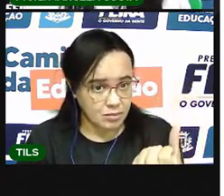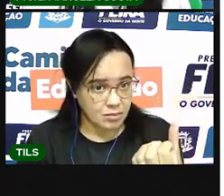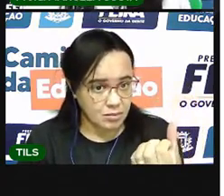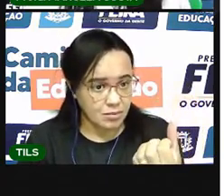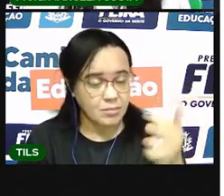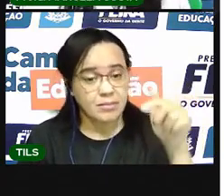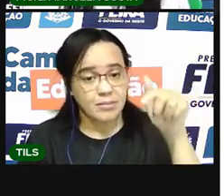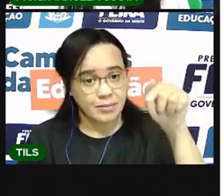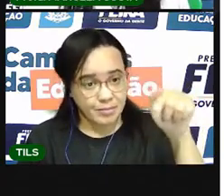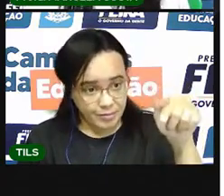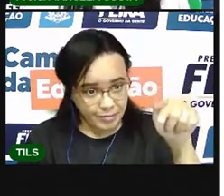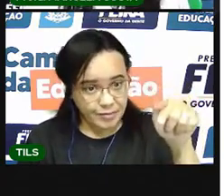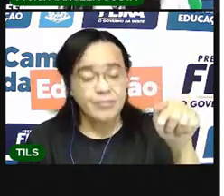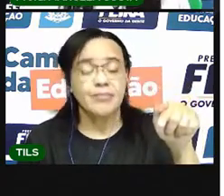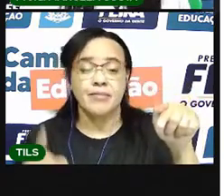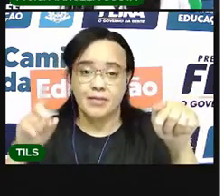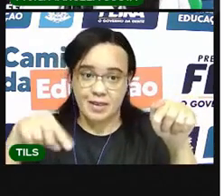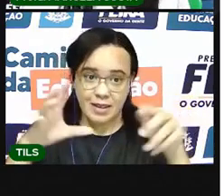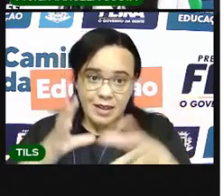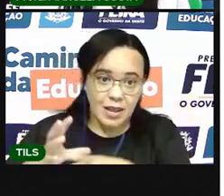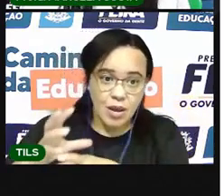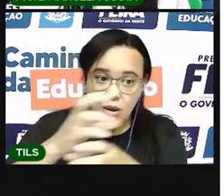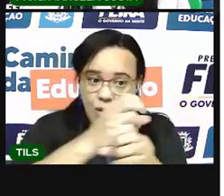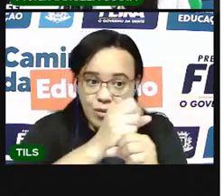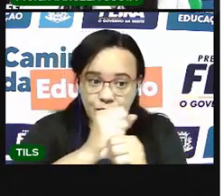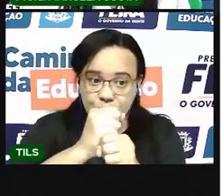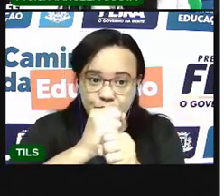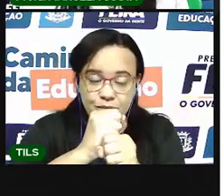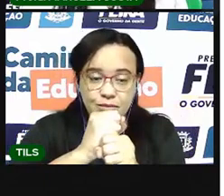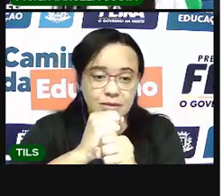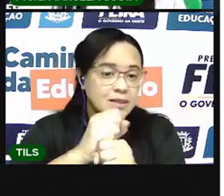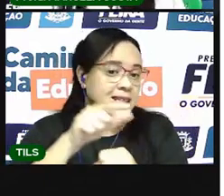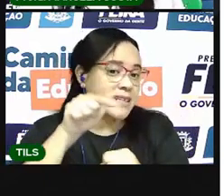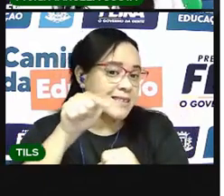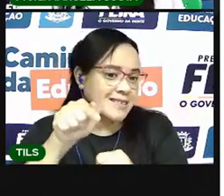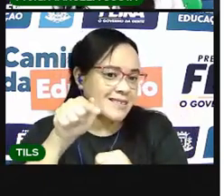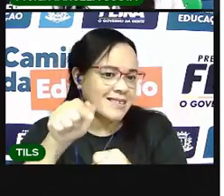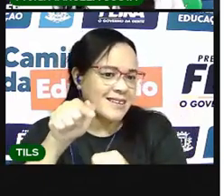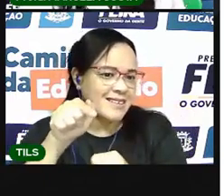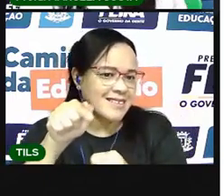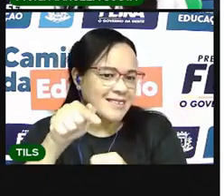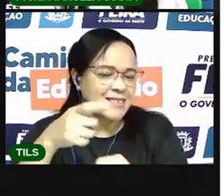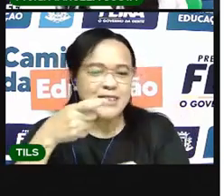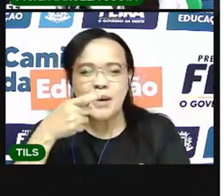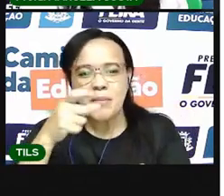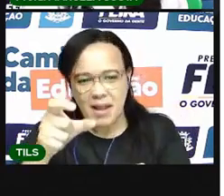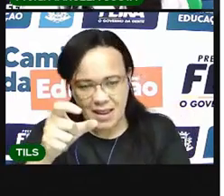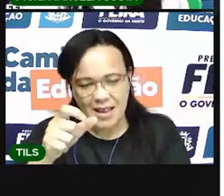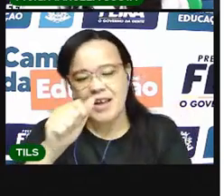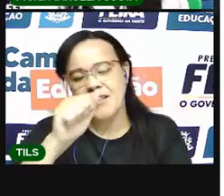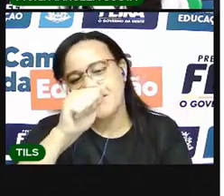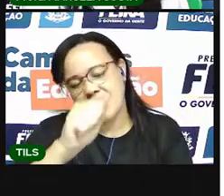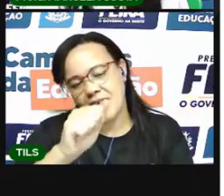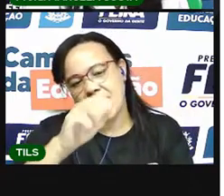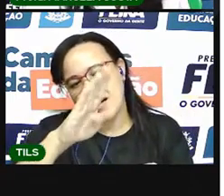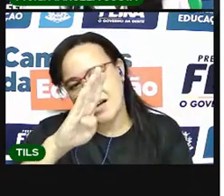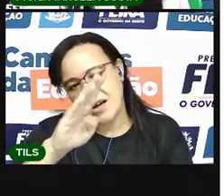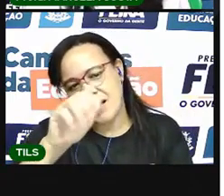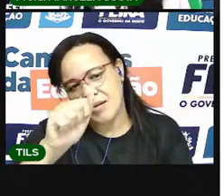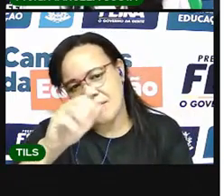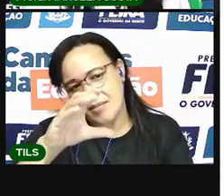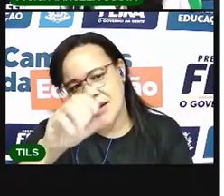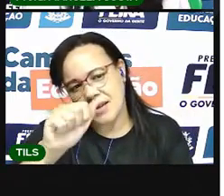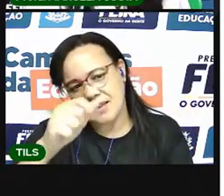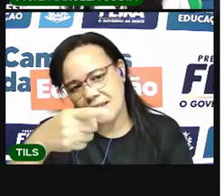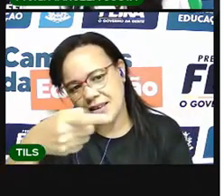seis, sete. Temos sete letras na palavra abacaxi. Então, você vai colocar o número sete